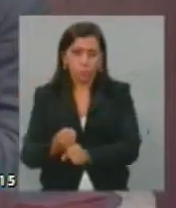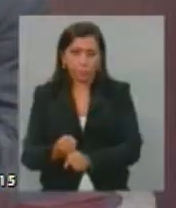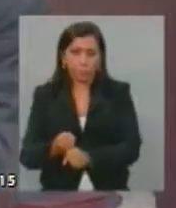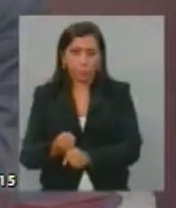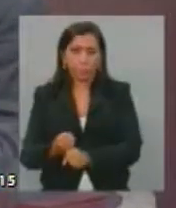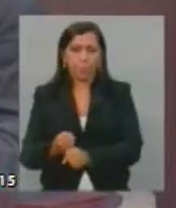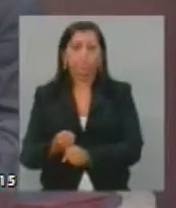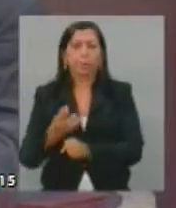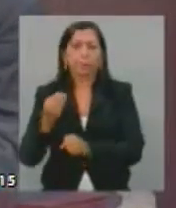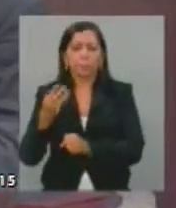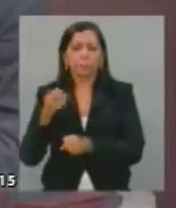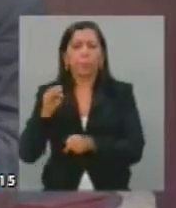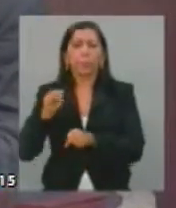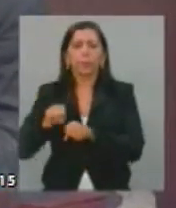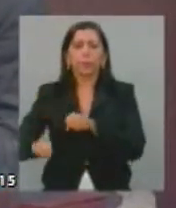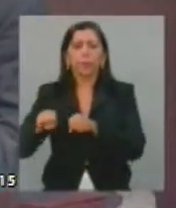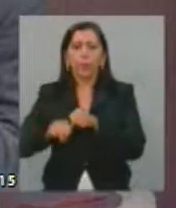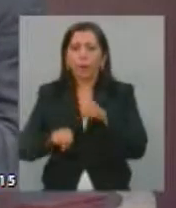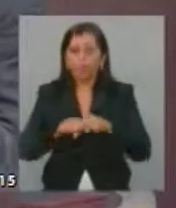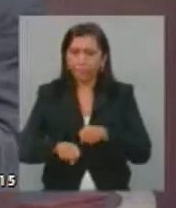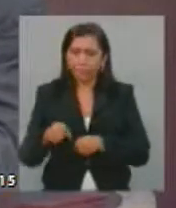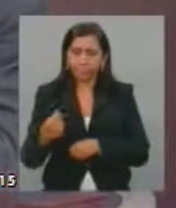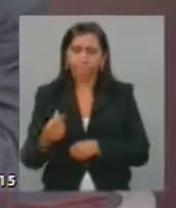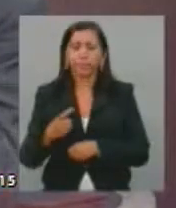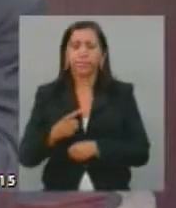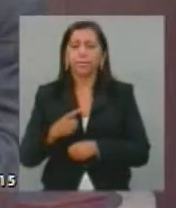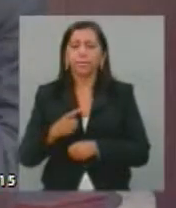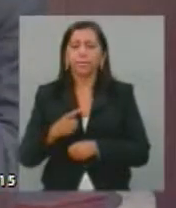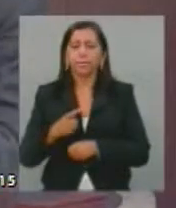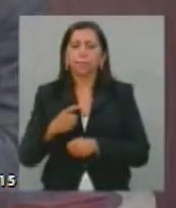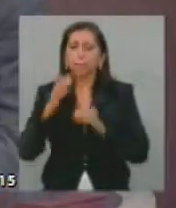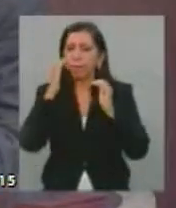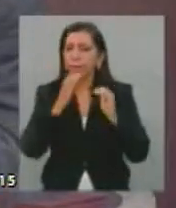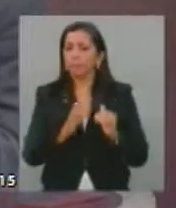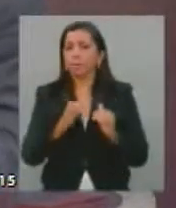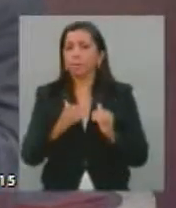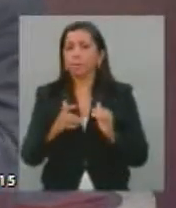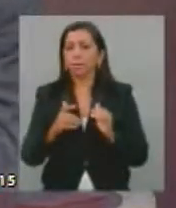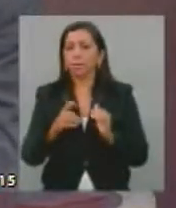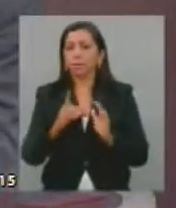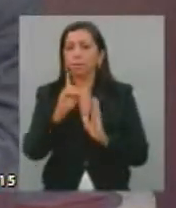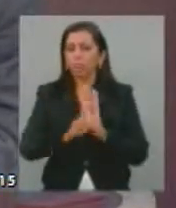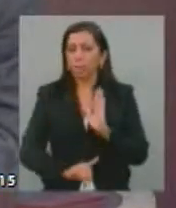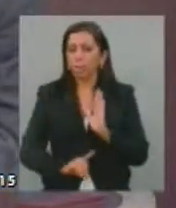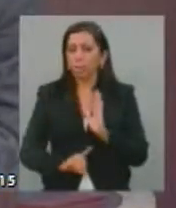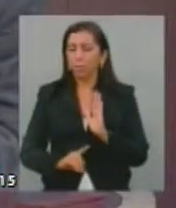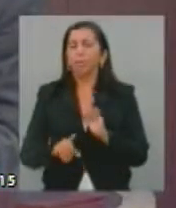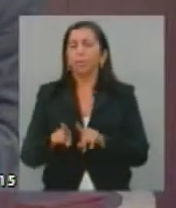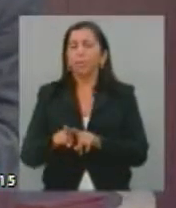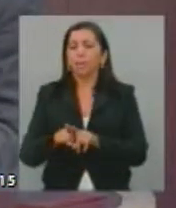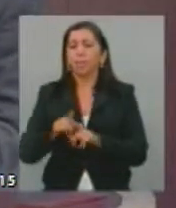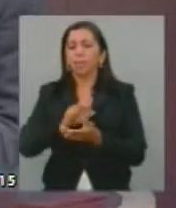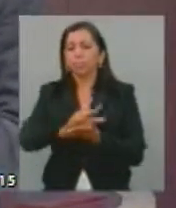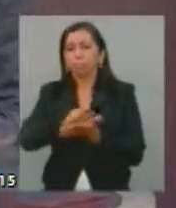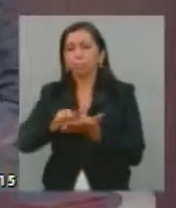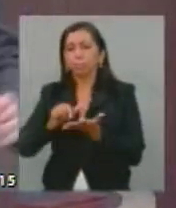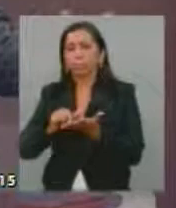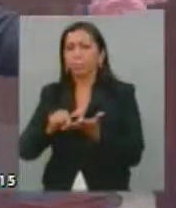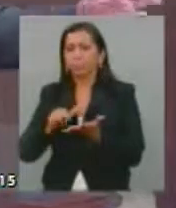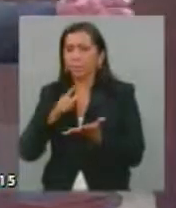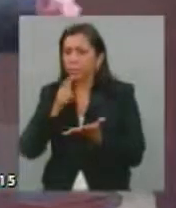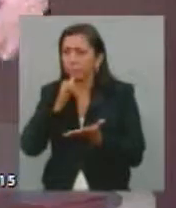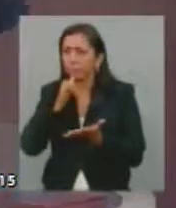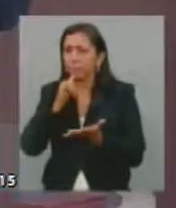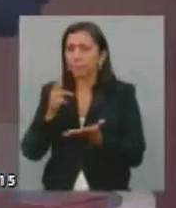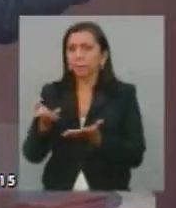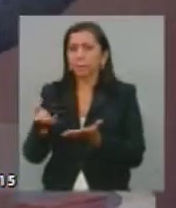de muita violação e que nós temos, até hoje, aparatos que violam. Acabei